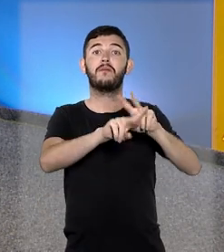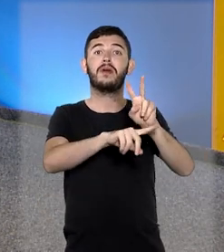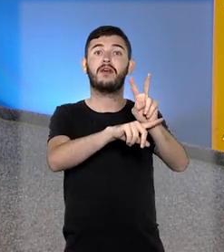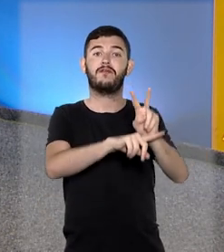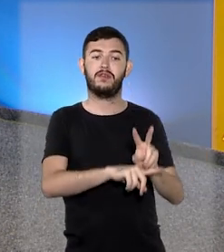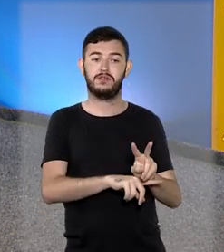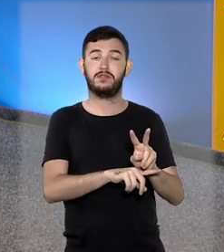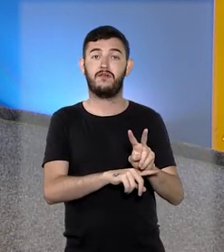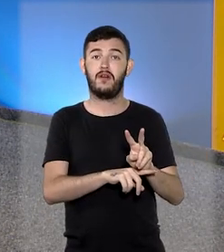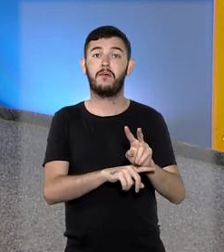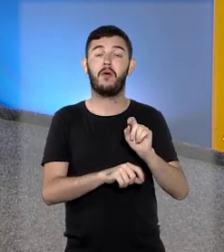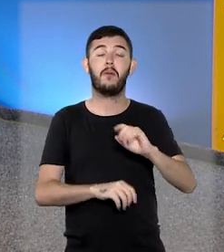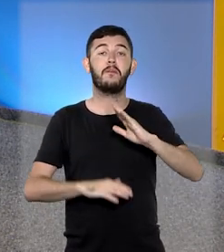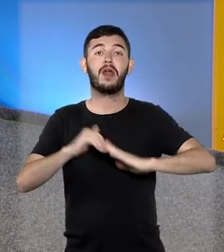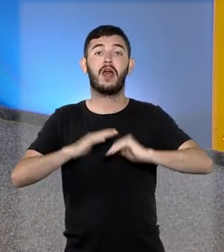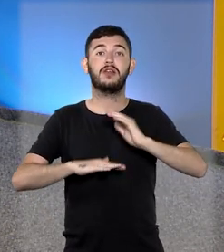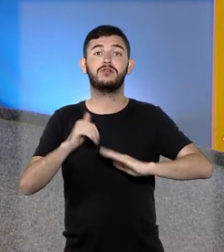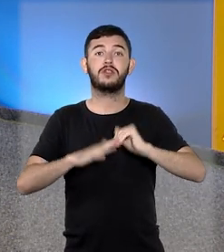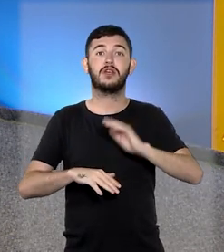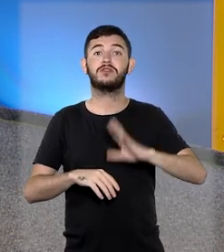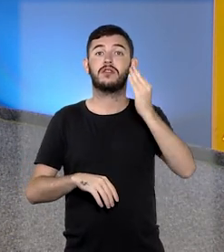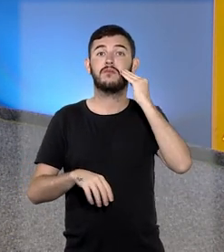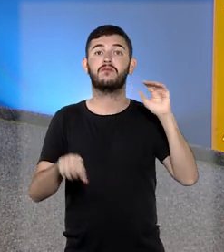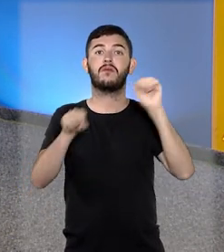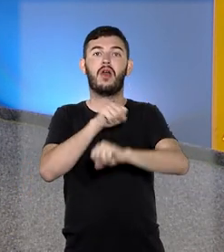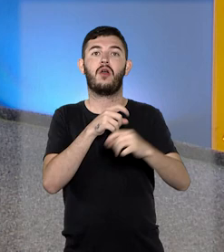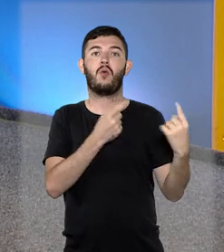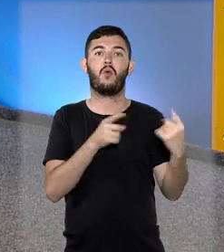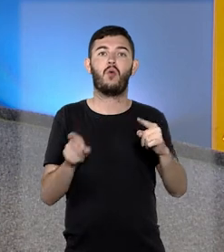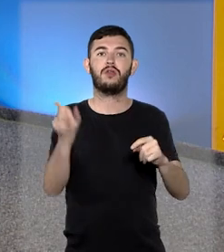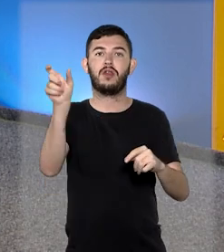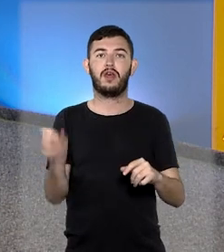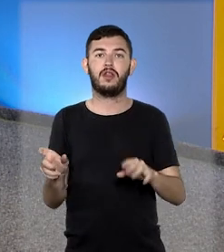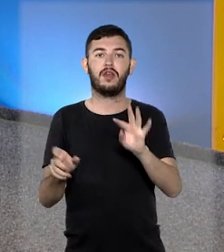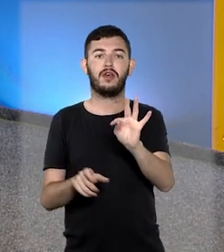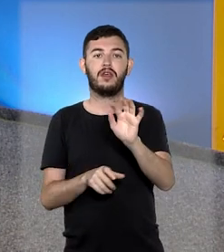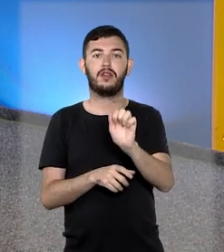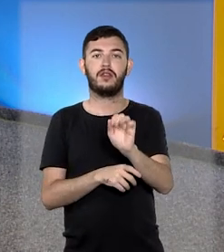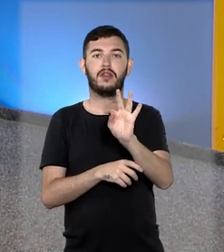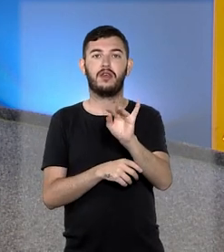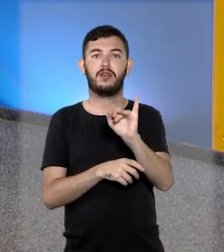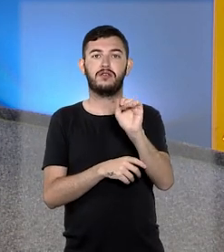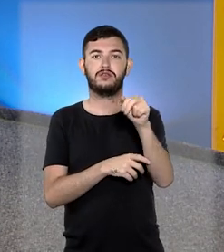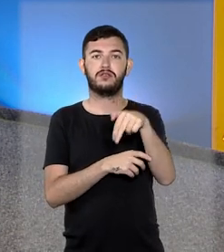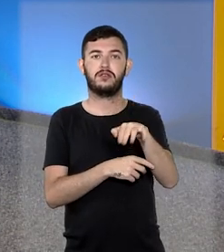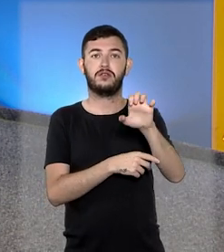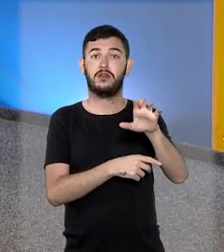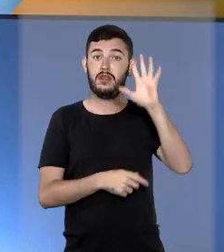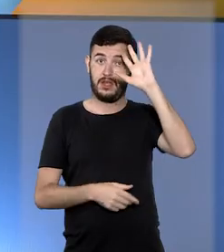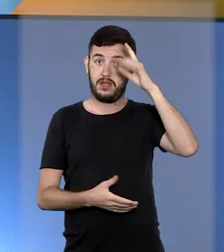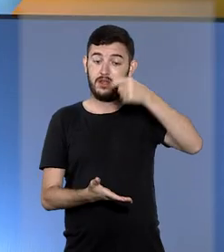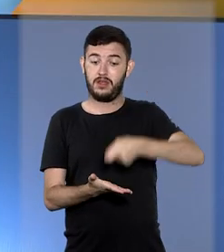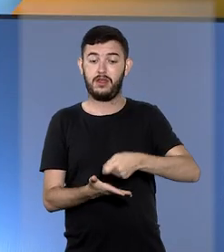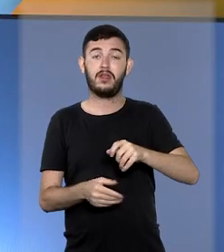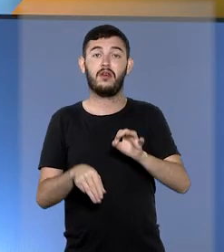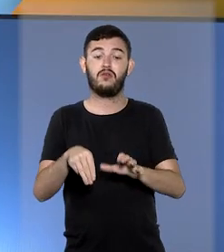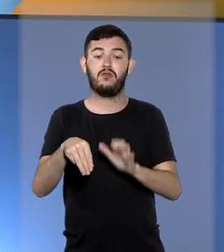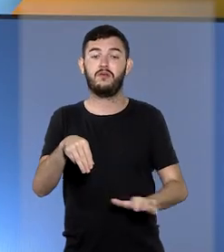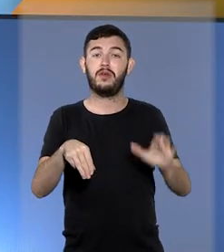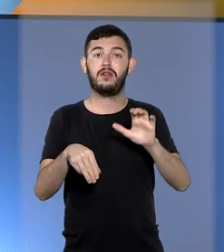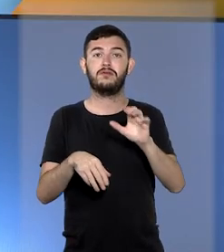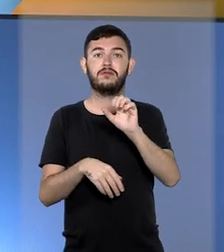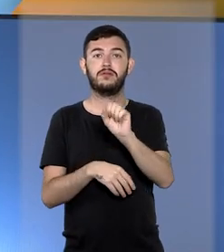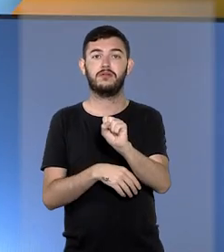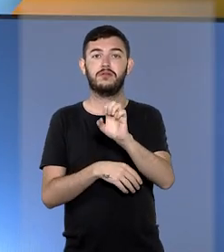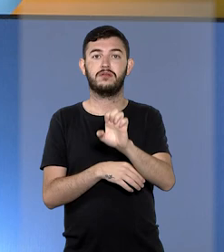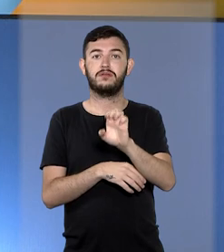suposta prática de homicídio qualificado, tentado contra Tatiana Fernandes Matsunaga. A decisão